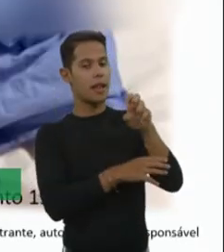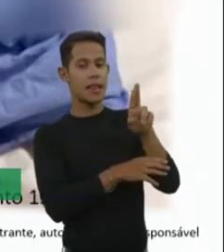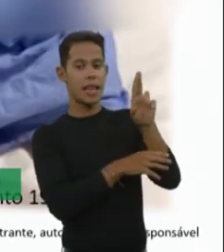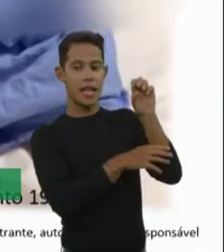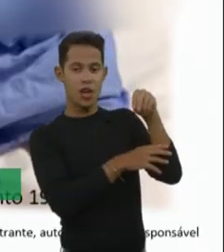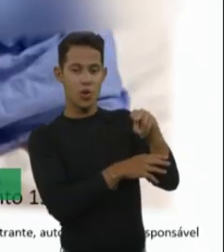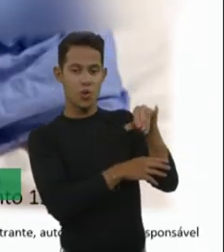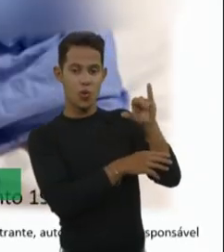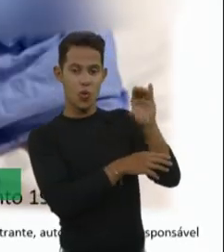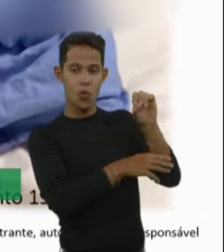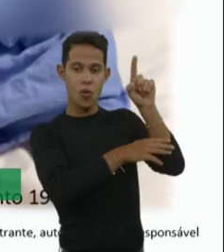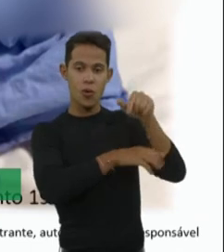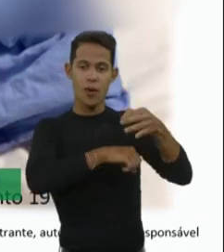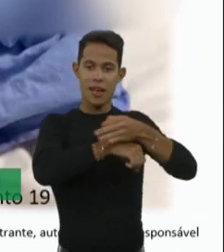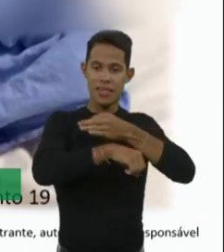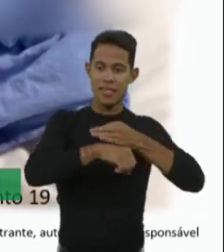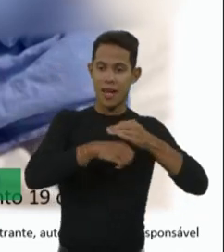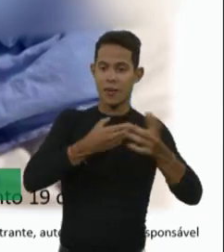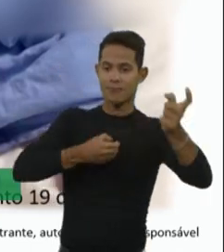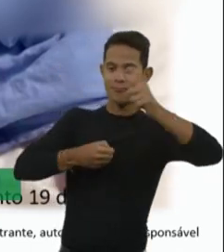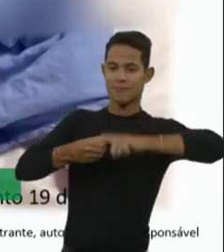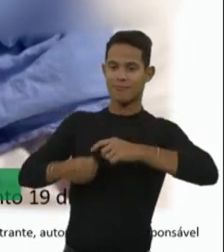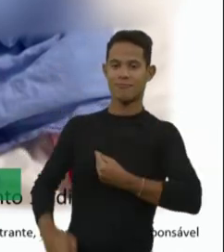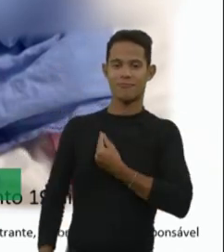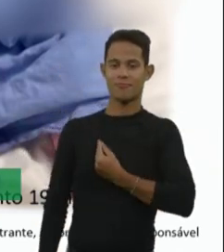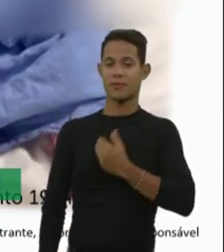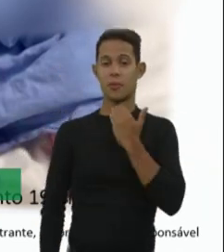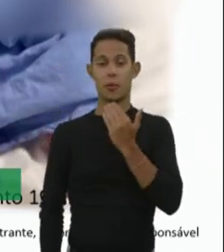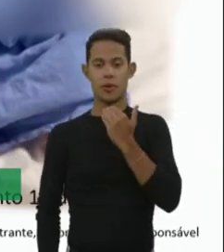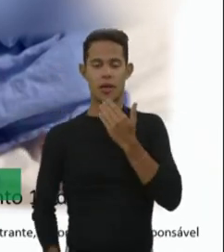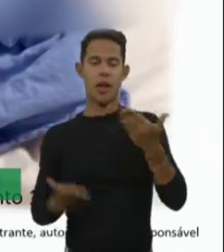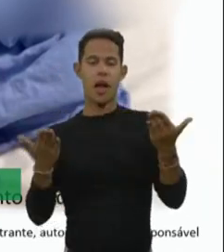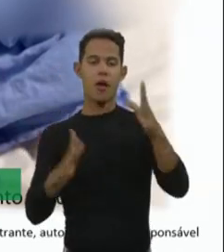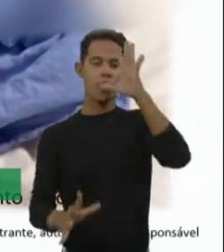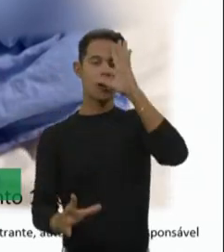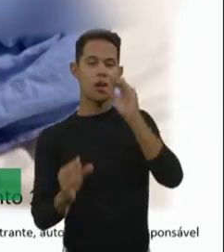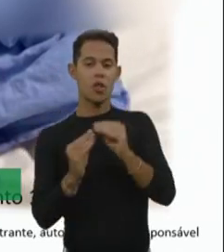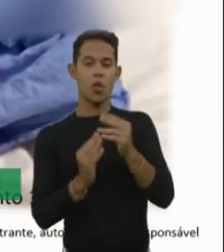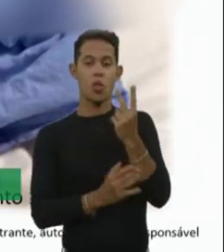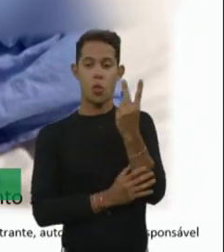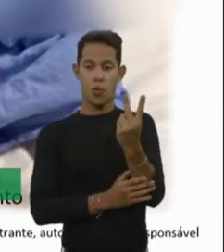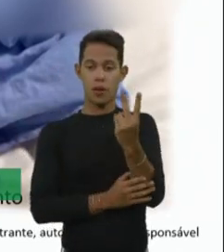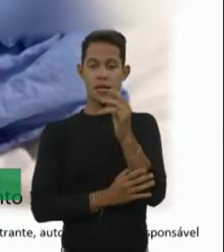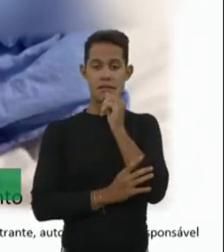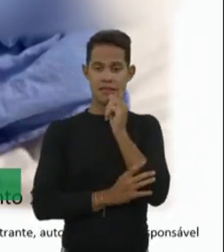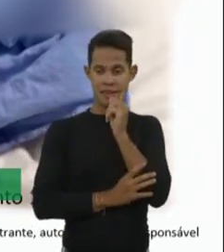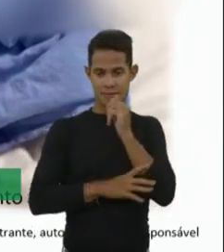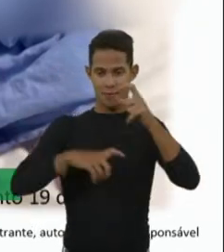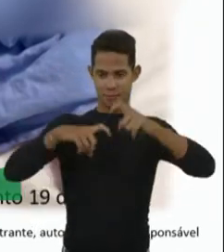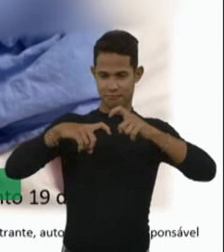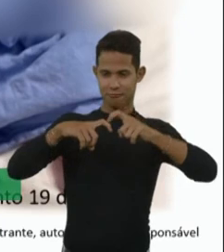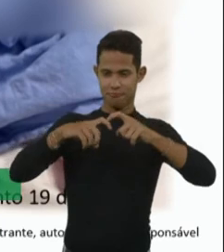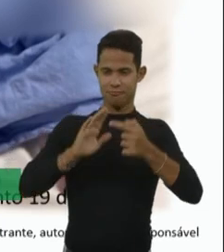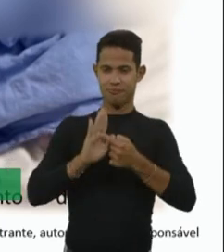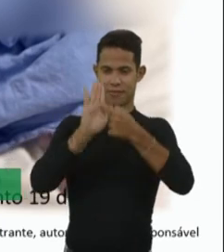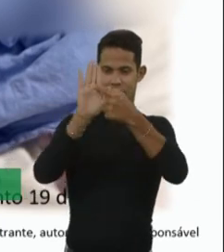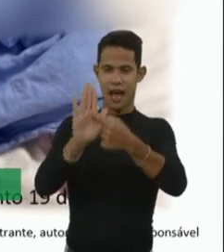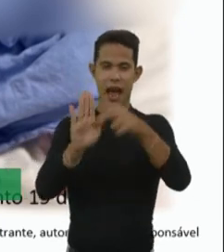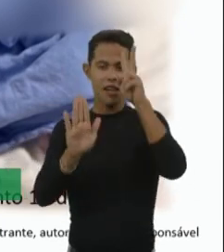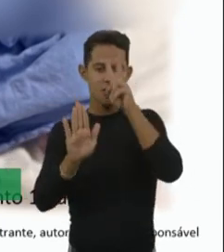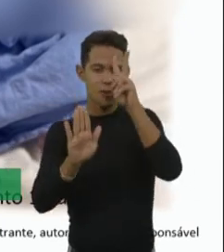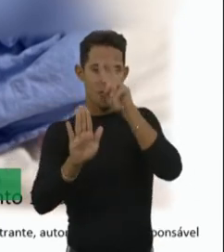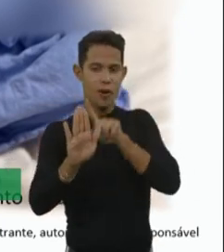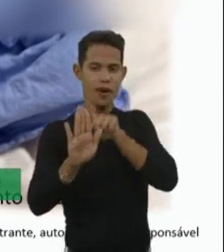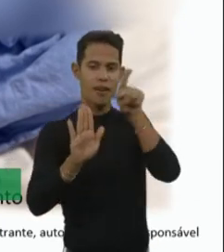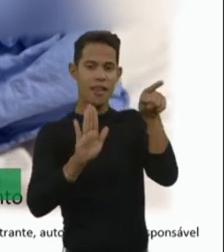regeneram. E, para terminar, então, eu gostaria de mostrar para vocês dois casos clínicos, né, mostrar a história dessa família,